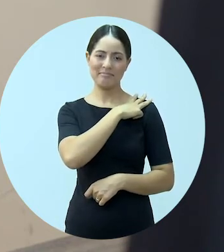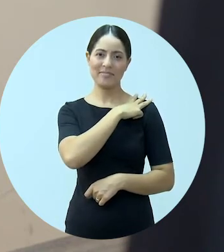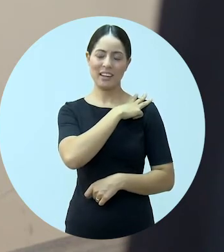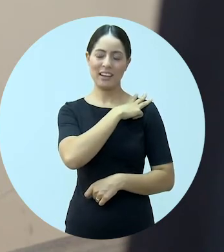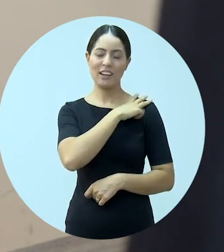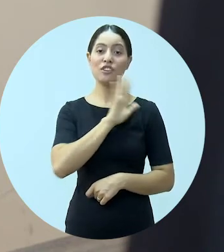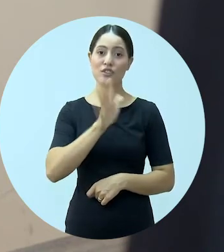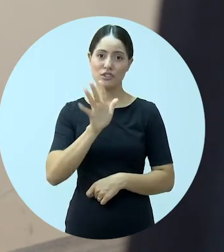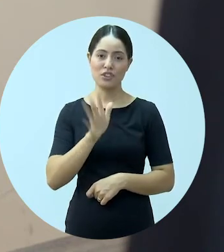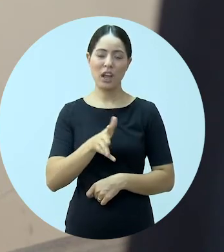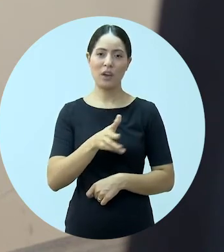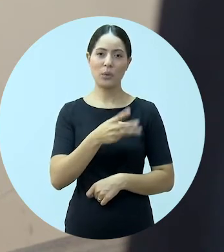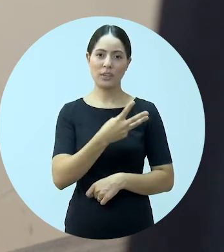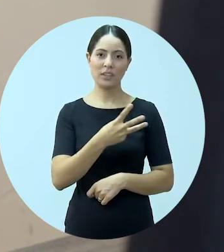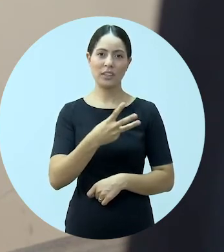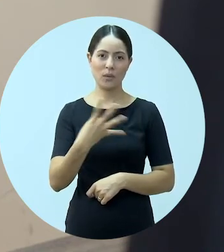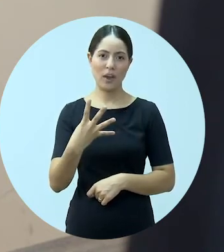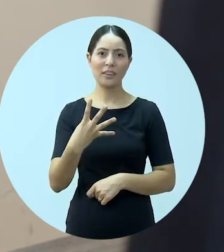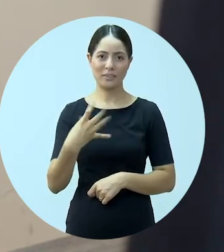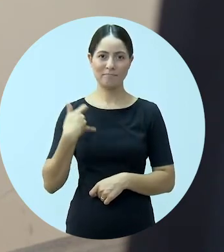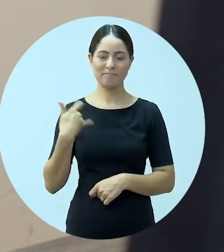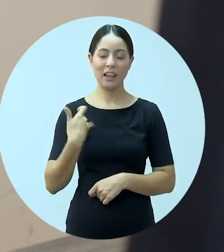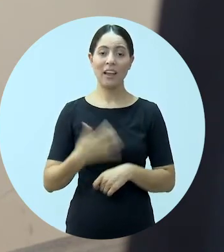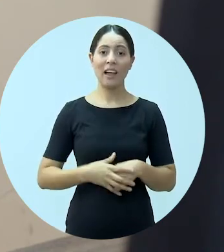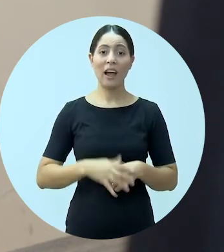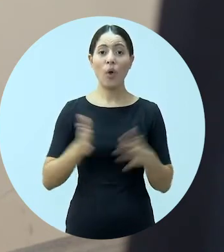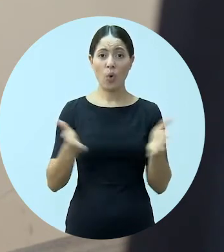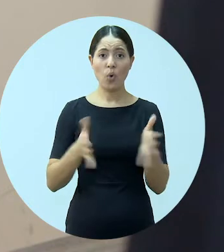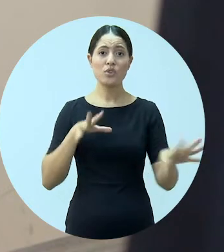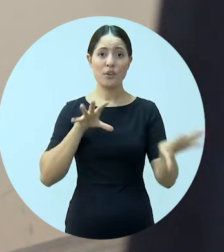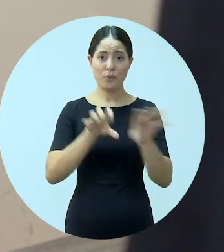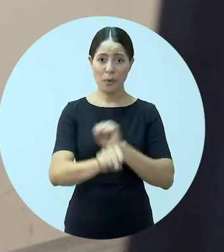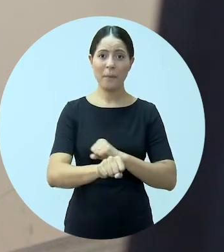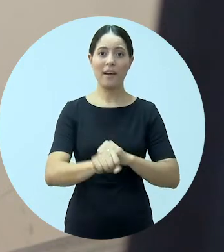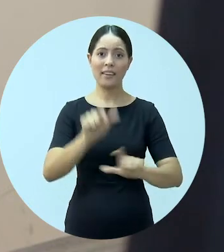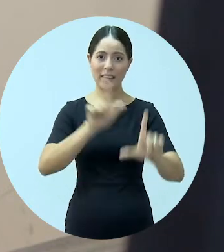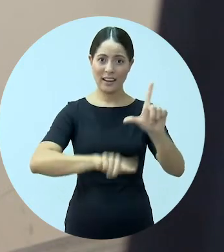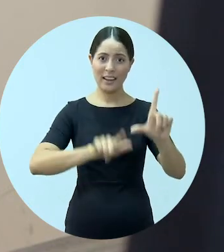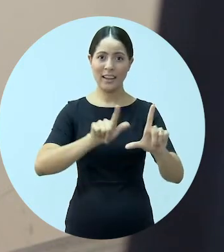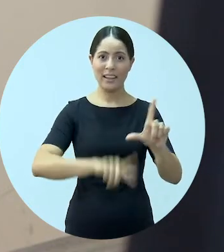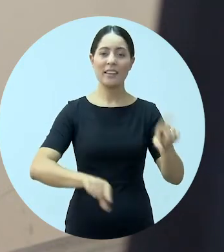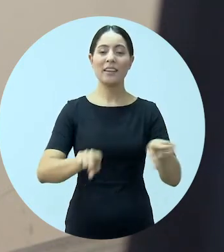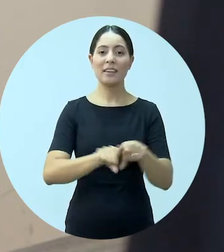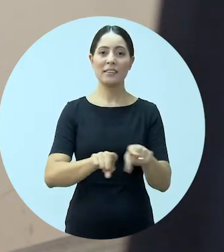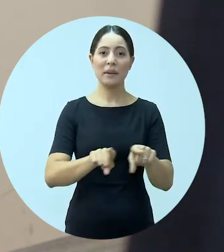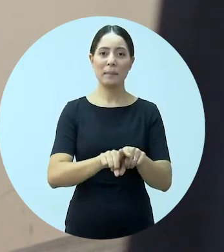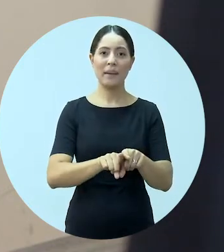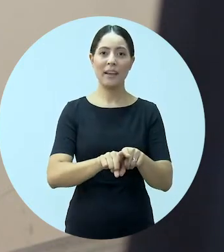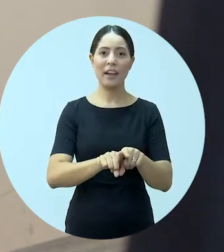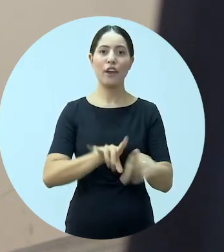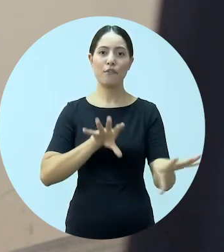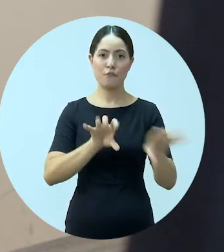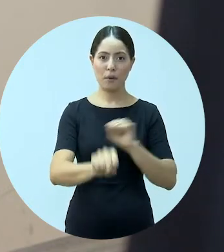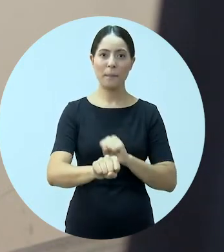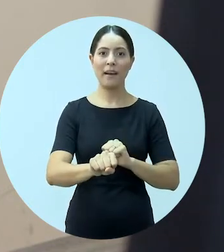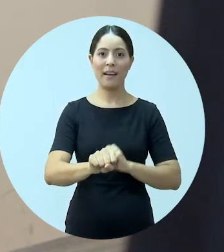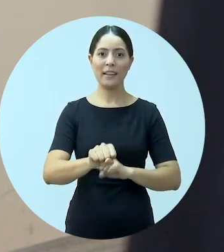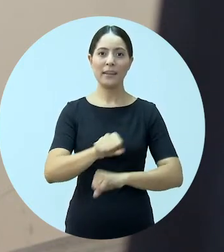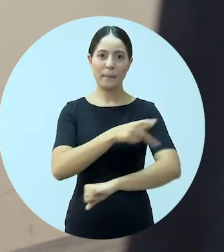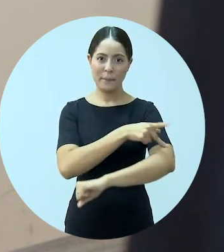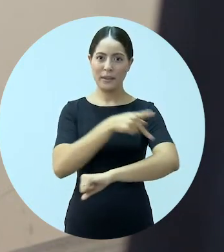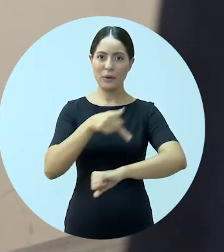depois dos 34 anos, hoje ela é formada em letras, formada em pedagogia. E